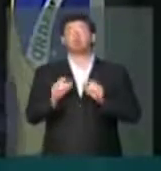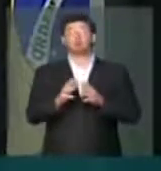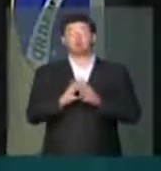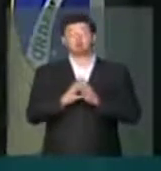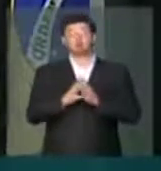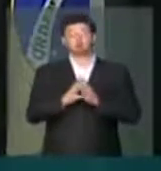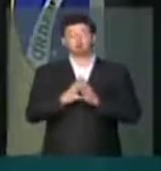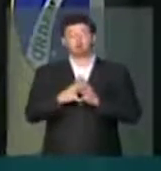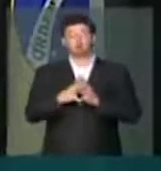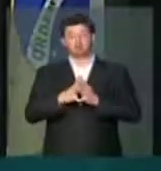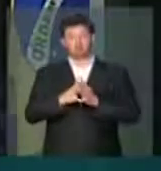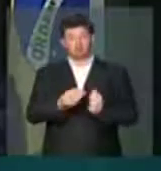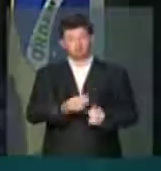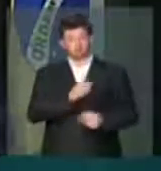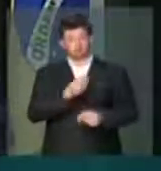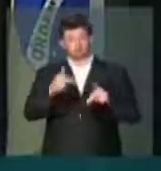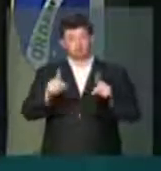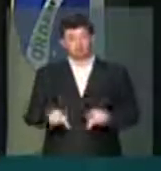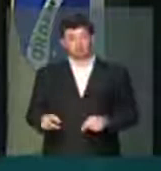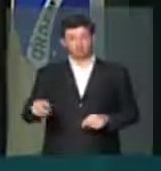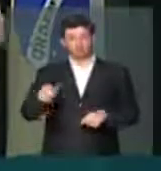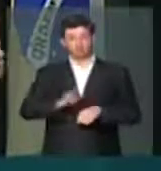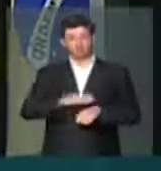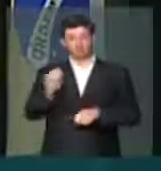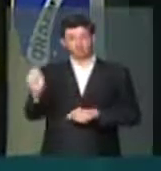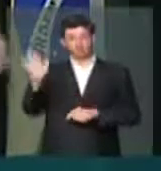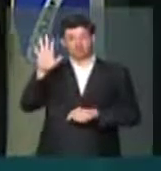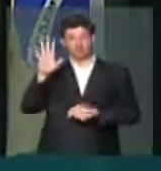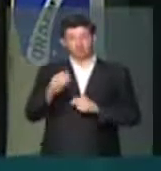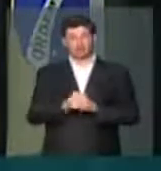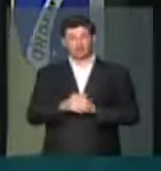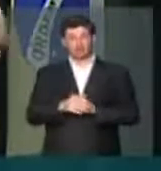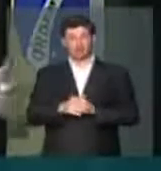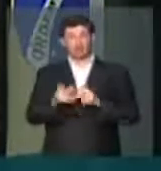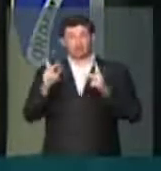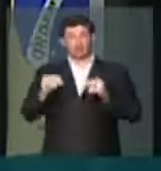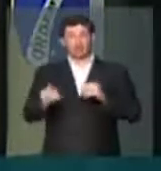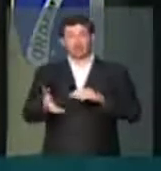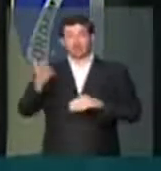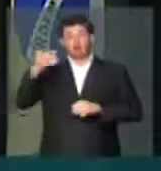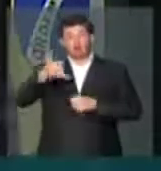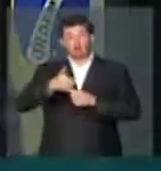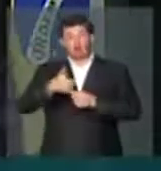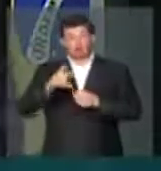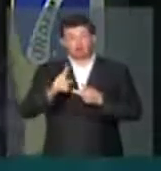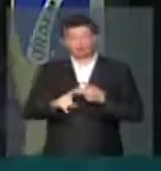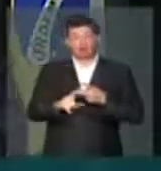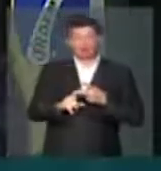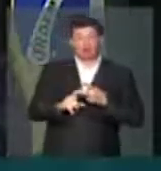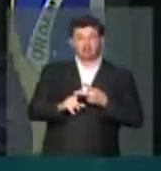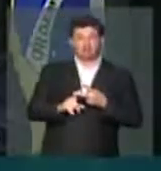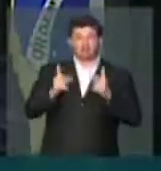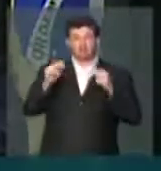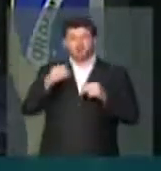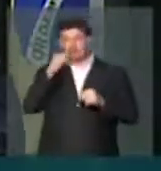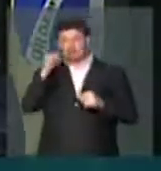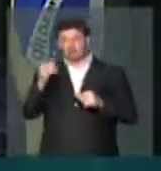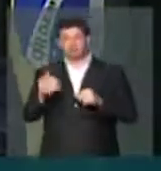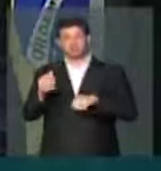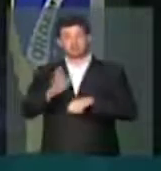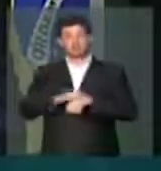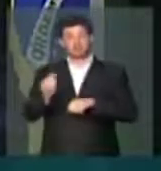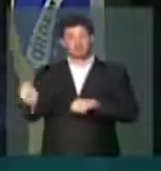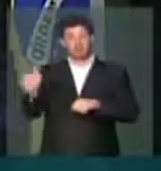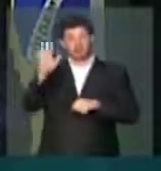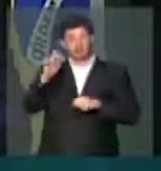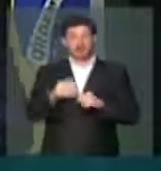a vida da população fique mais cara, como tem sido com o aumento dos combustíveis, com o aumento da energia elétrica,